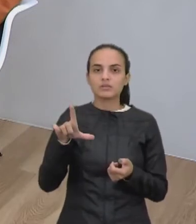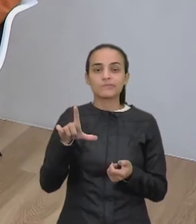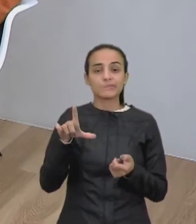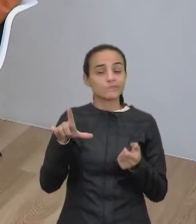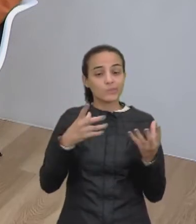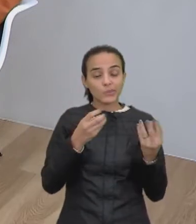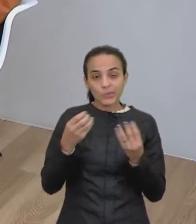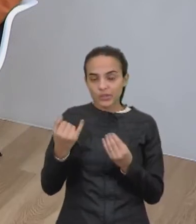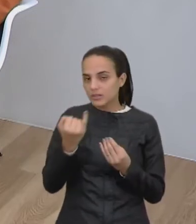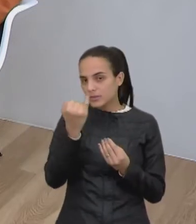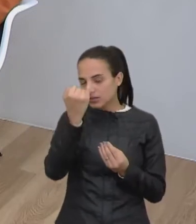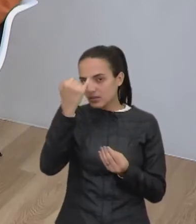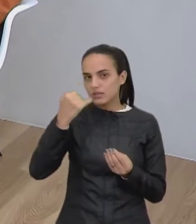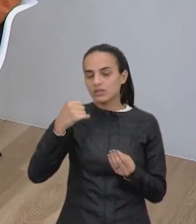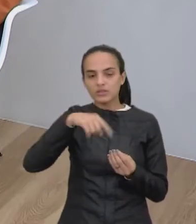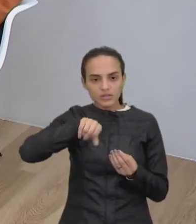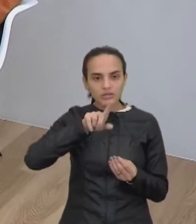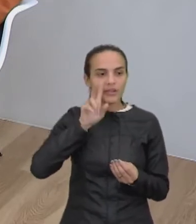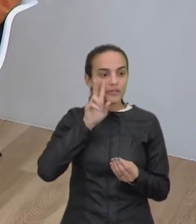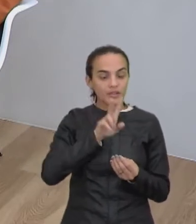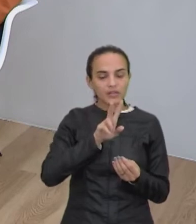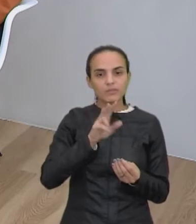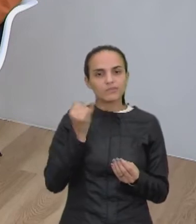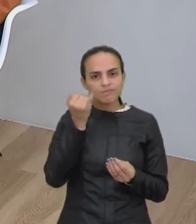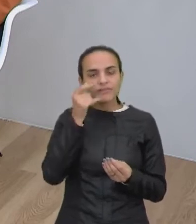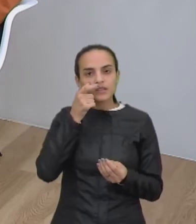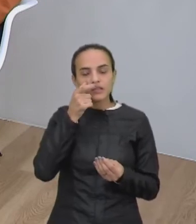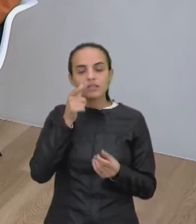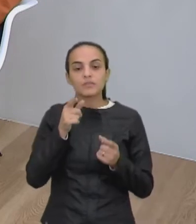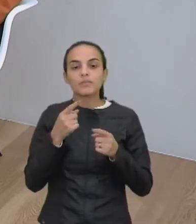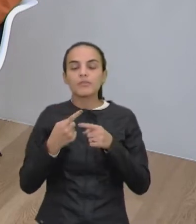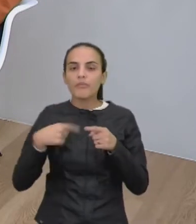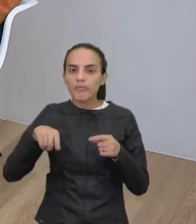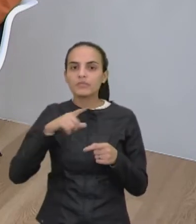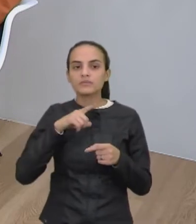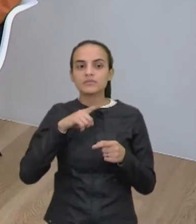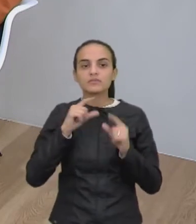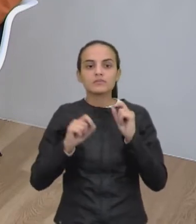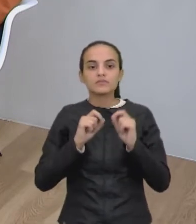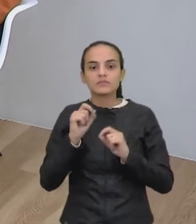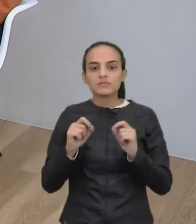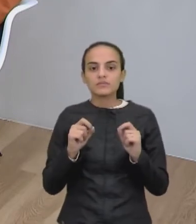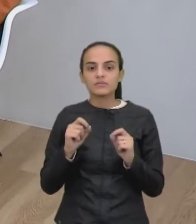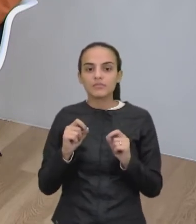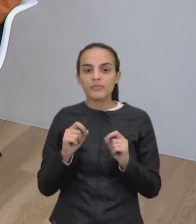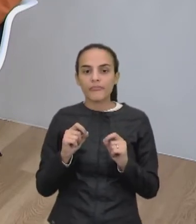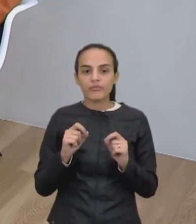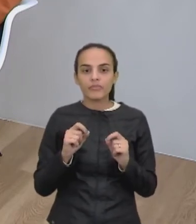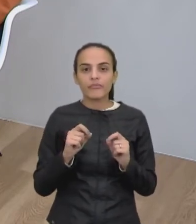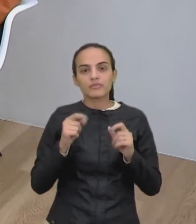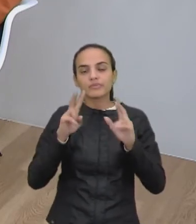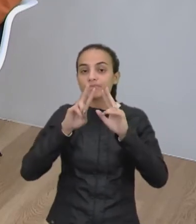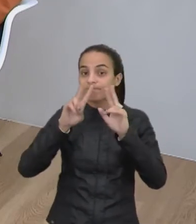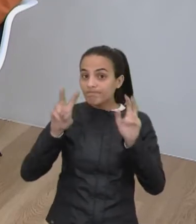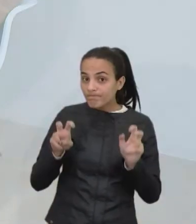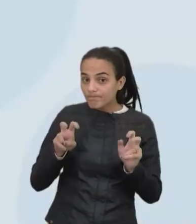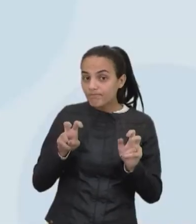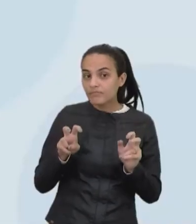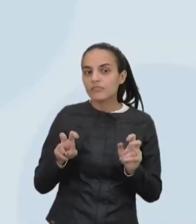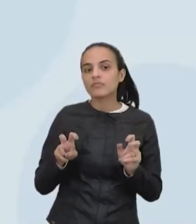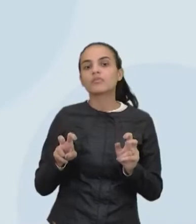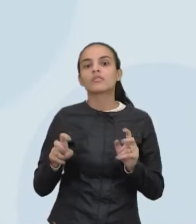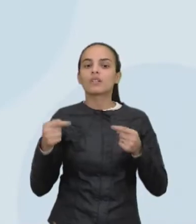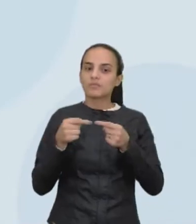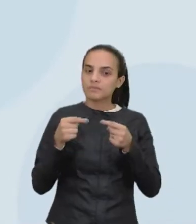coisa também que é super interessante, que a gente tem, olha só, a gente tem fundações, né,